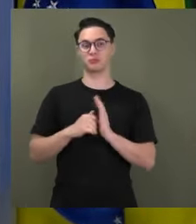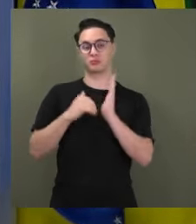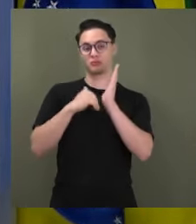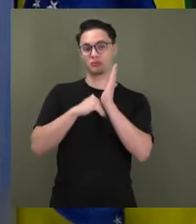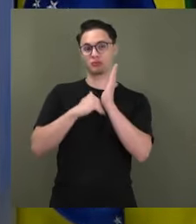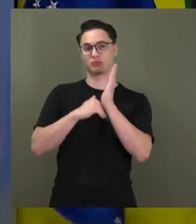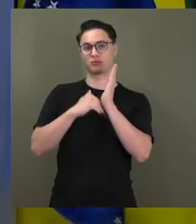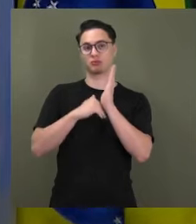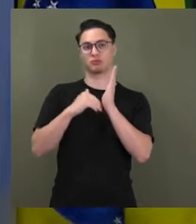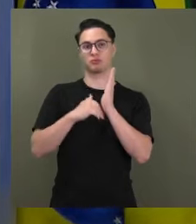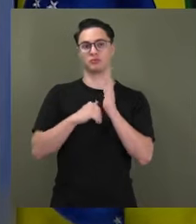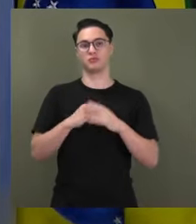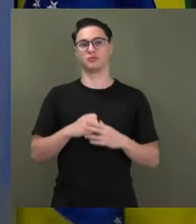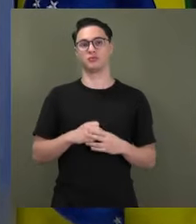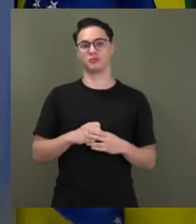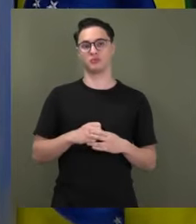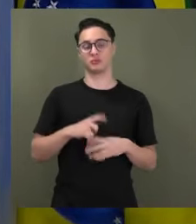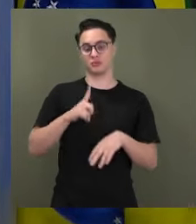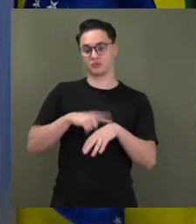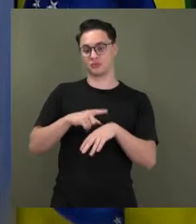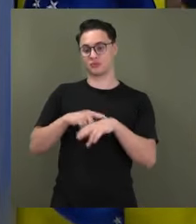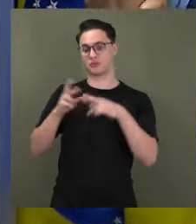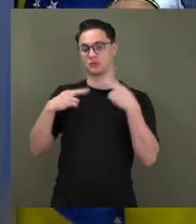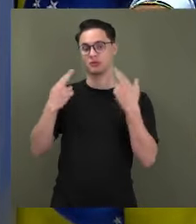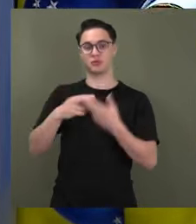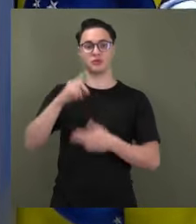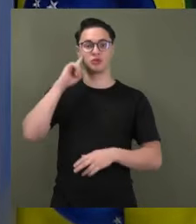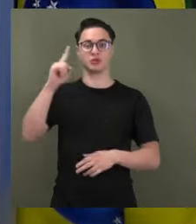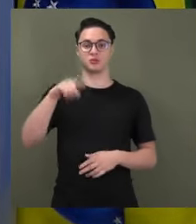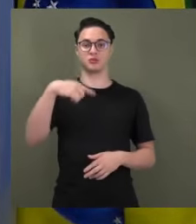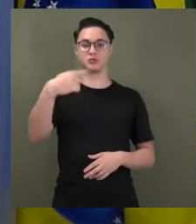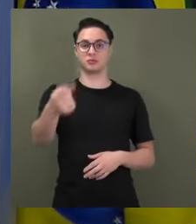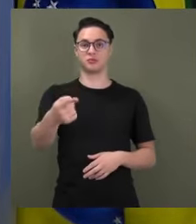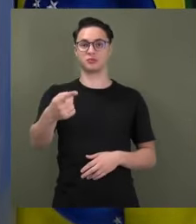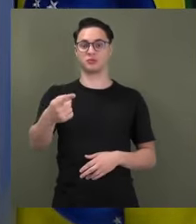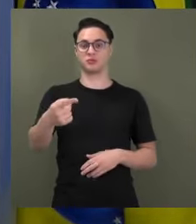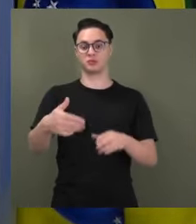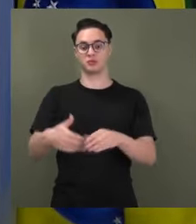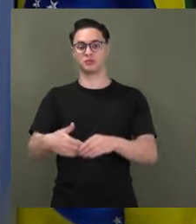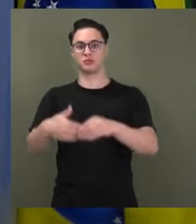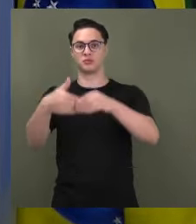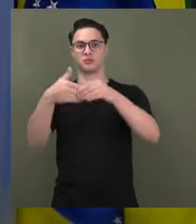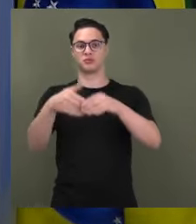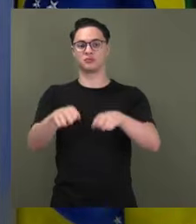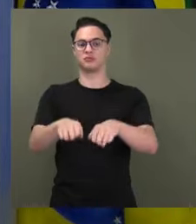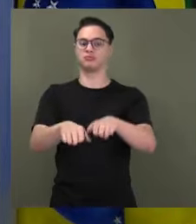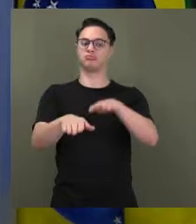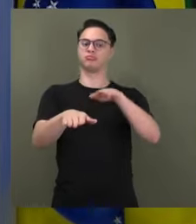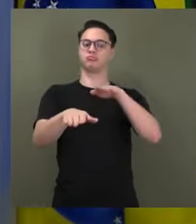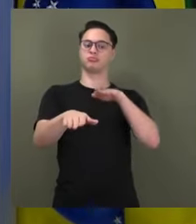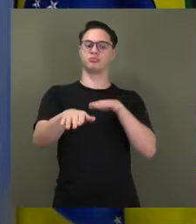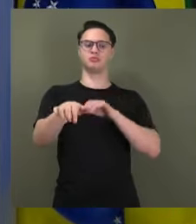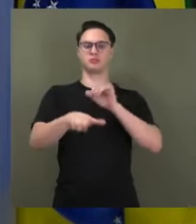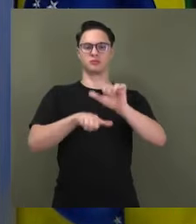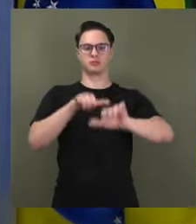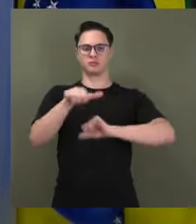coincidentemente, a partir daquela reunião, no dia seguinte seria a votação, as lideranças partidárias trocaram os deputados que